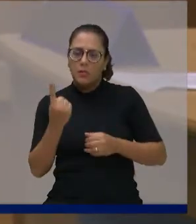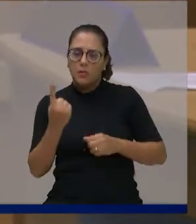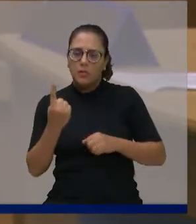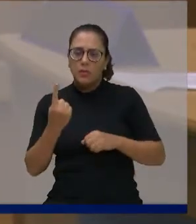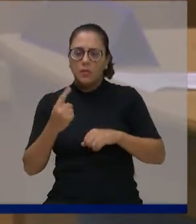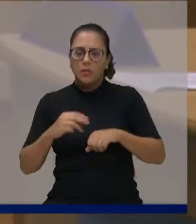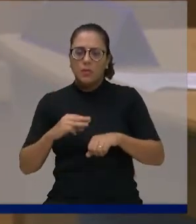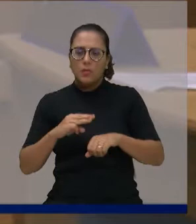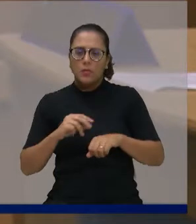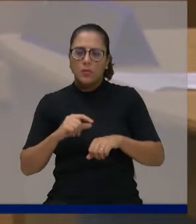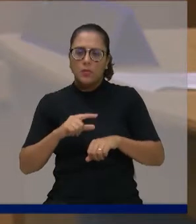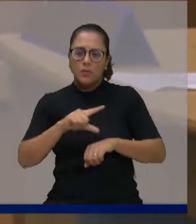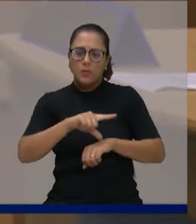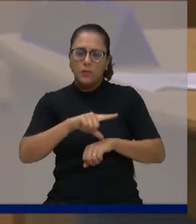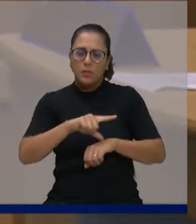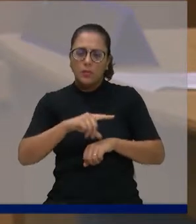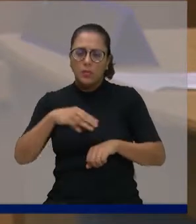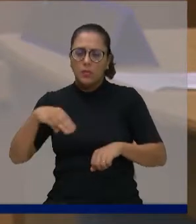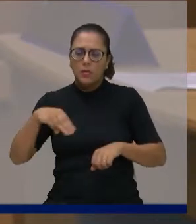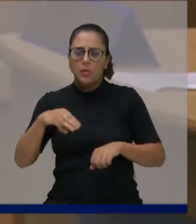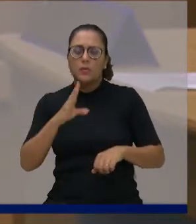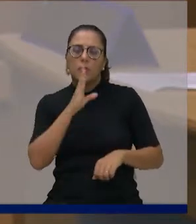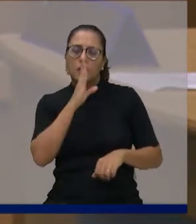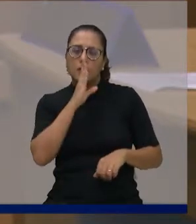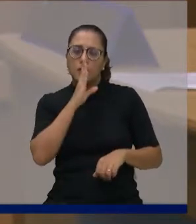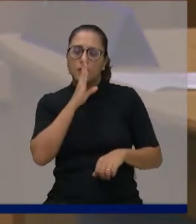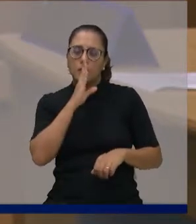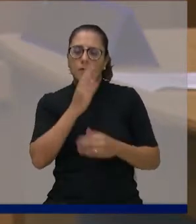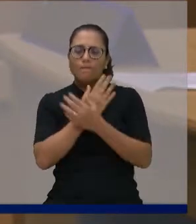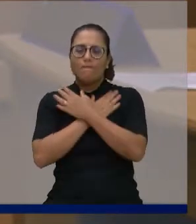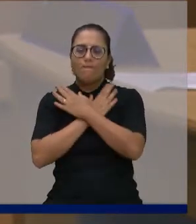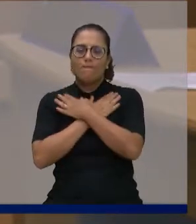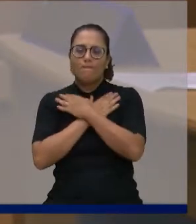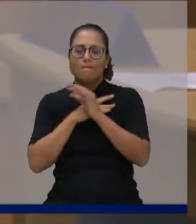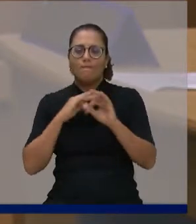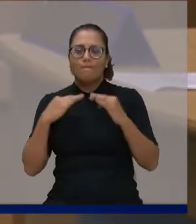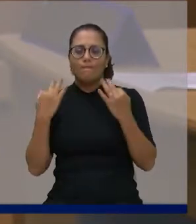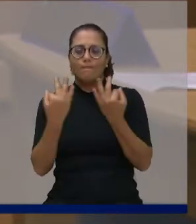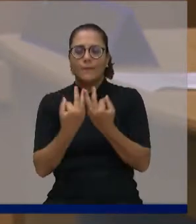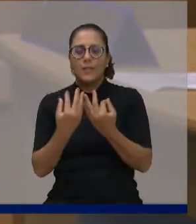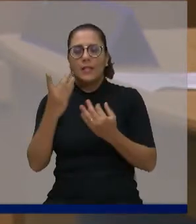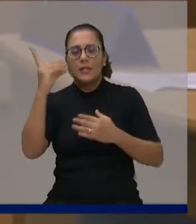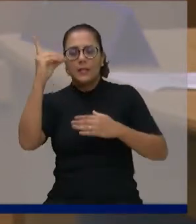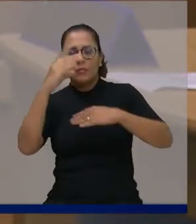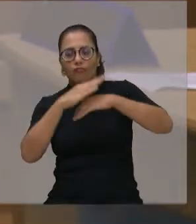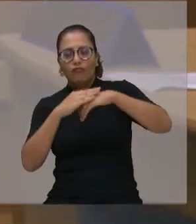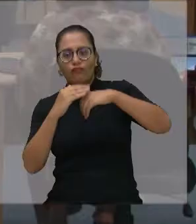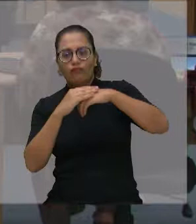mandar um abraço a todos os familiares. Que Deus conforte o coração de cada um de vocês.